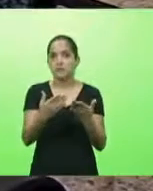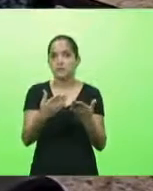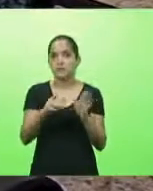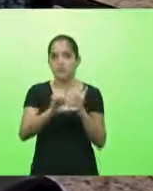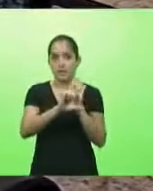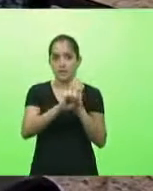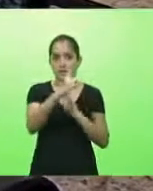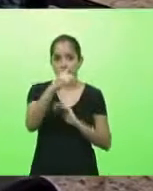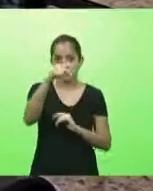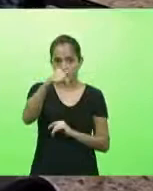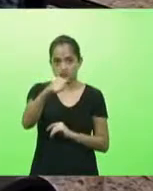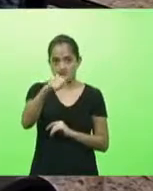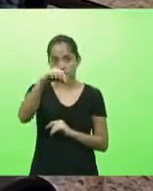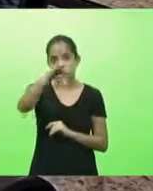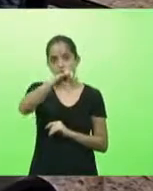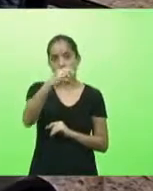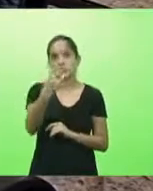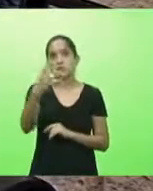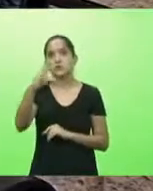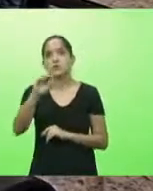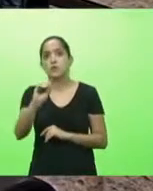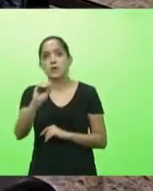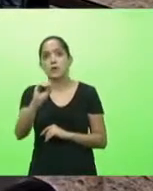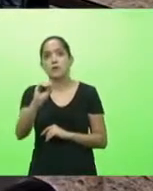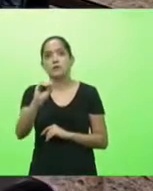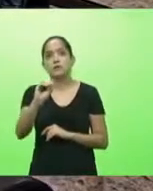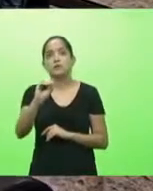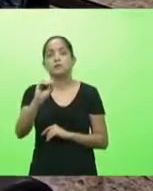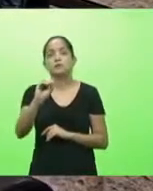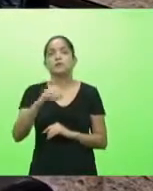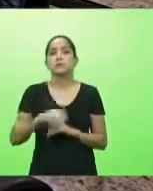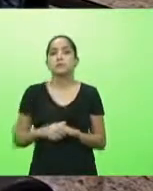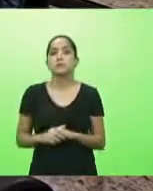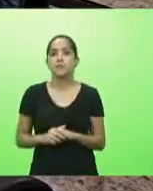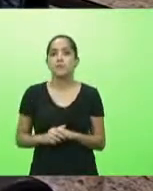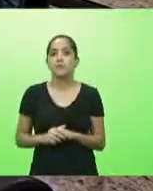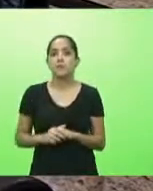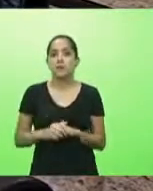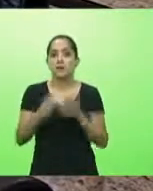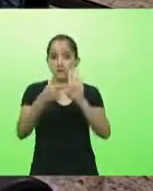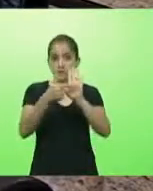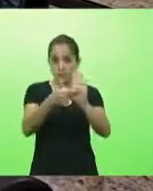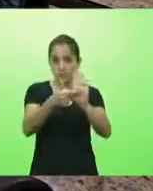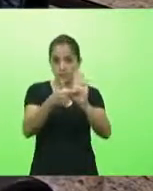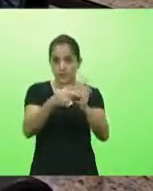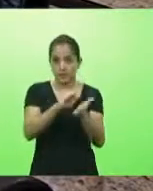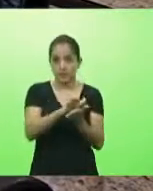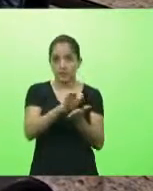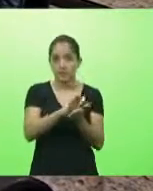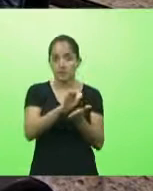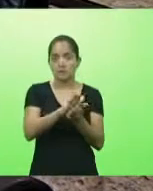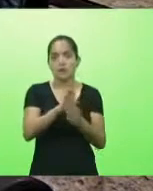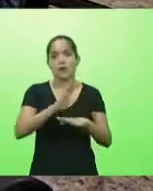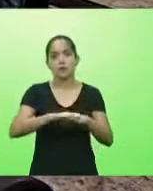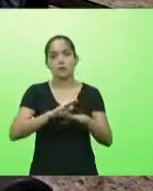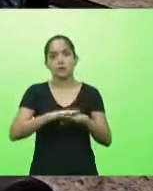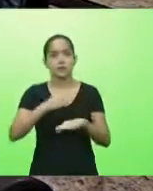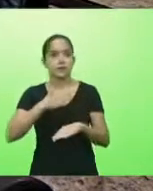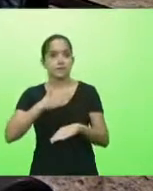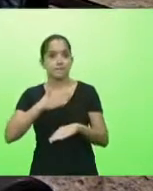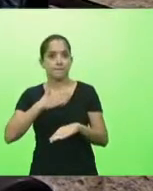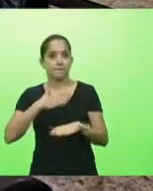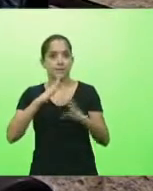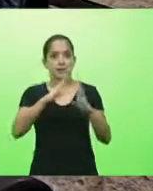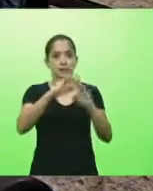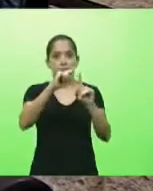940 de 8 de maio foi publicado no diário oficial lei de minha autoria as igrejas